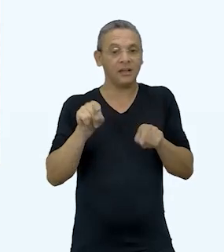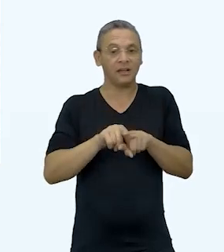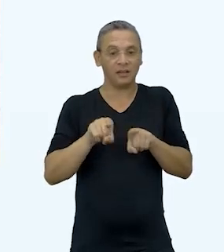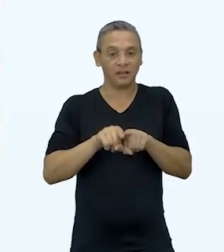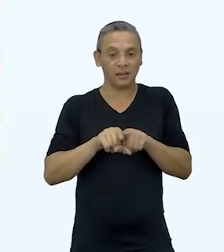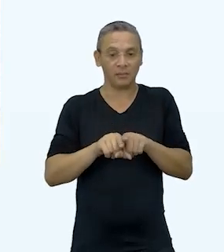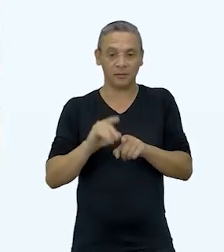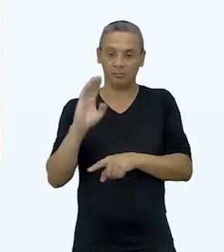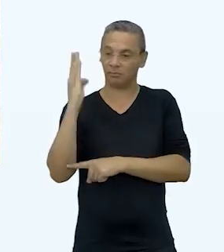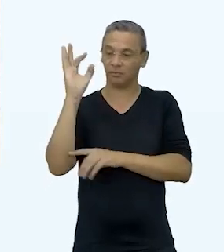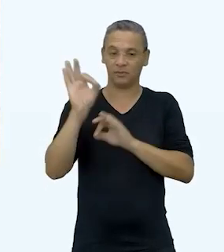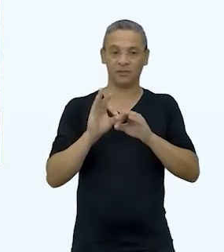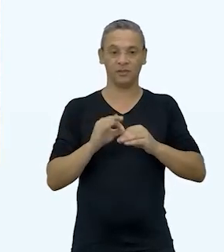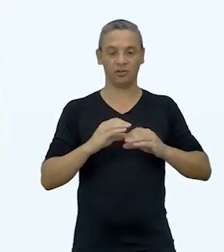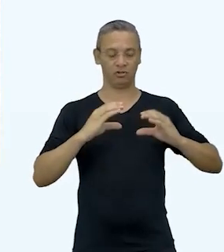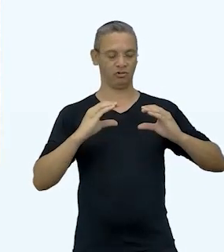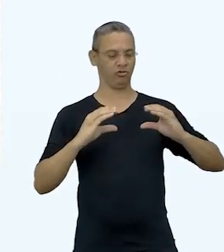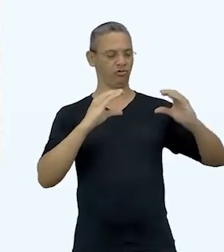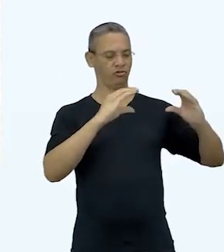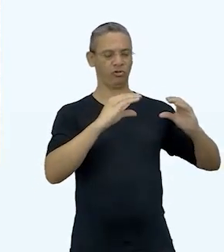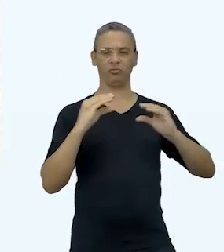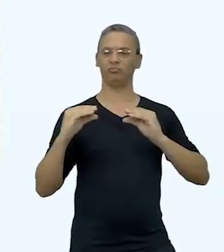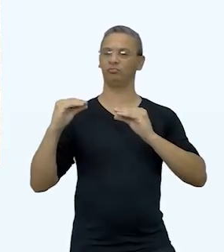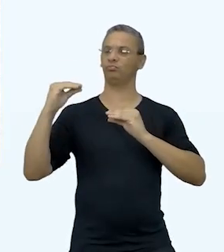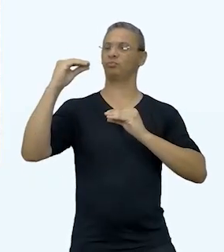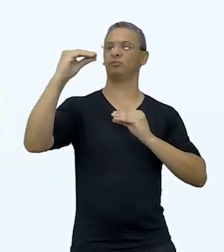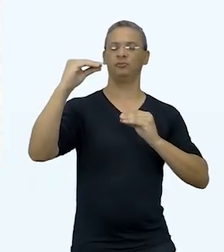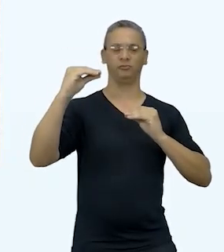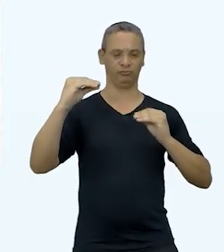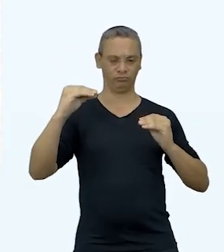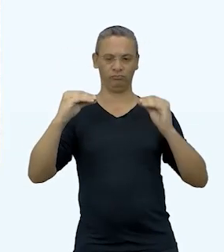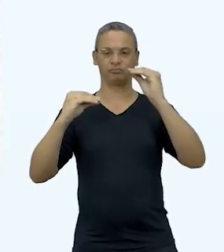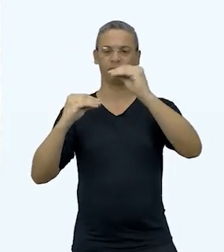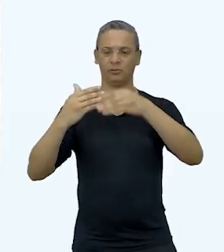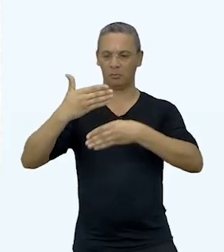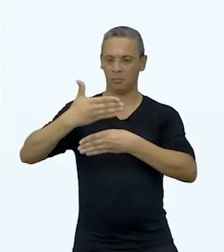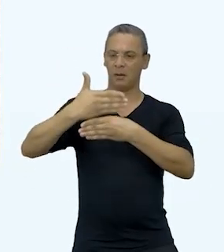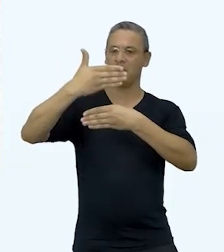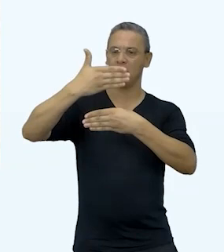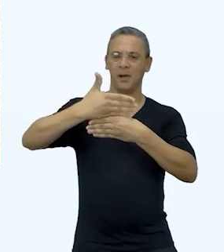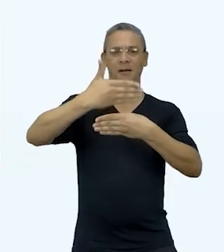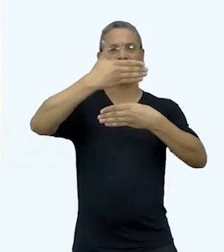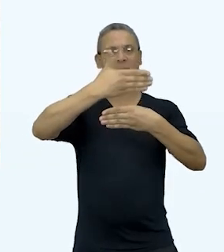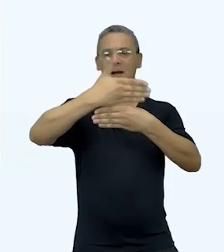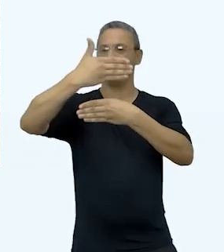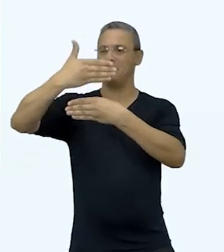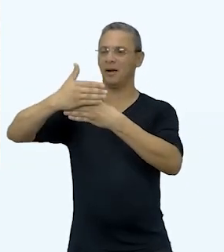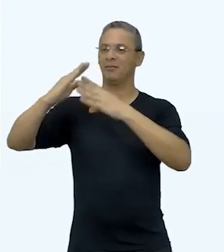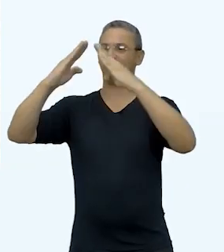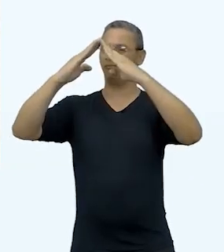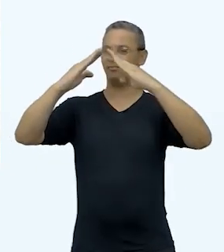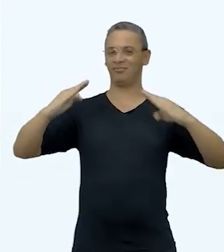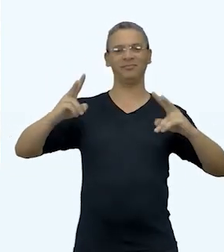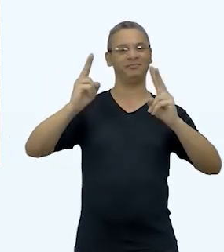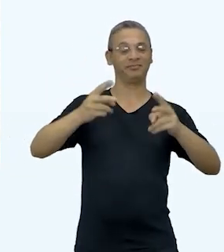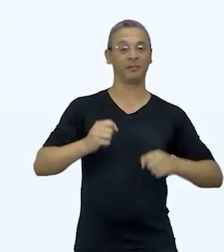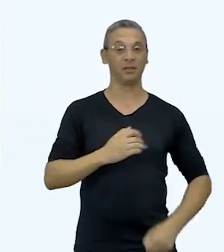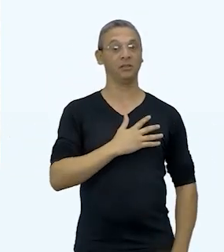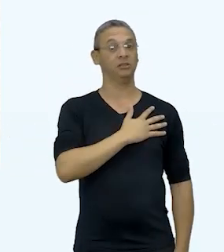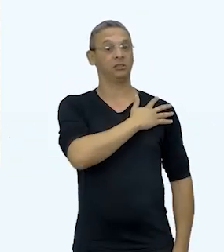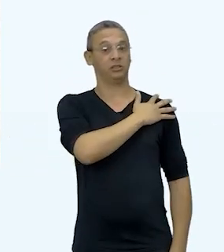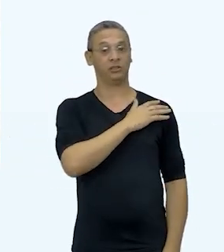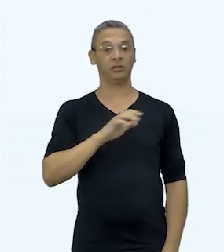tesouras. Tijolo a tijolo, a casa vai tomando forma. E o Sargento Espíndola